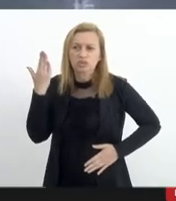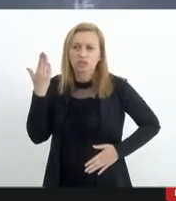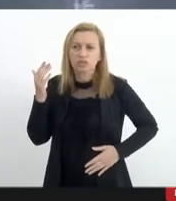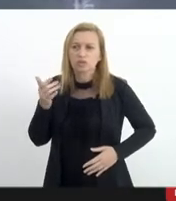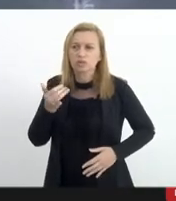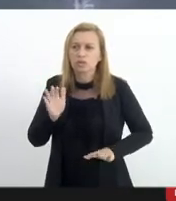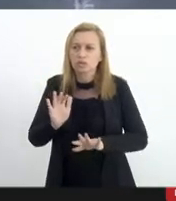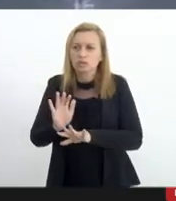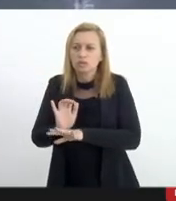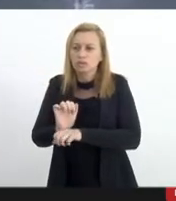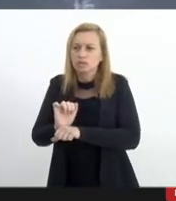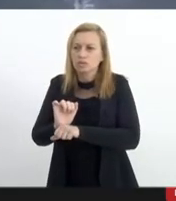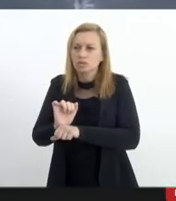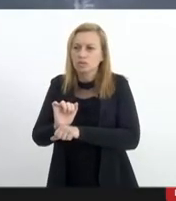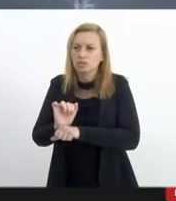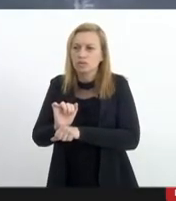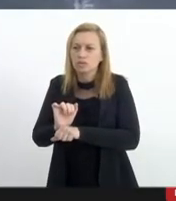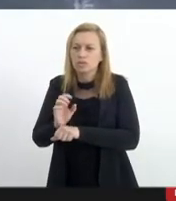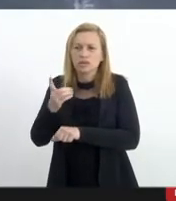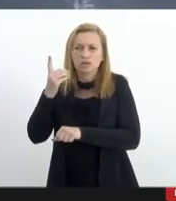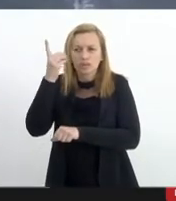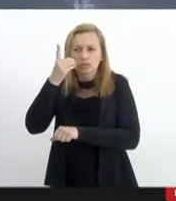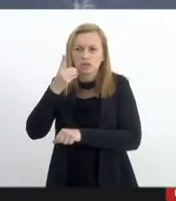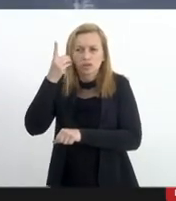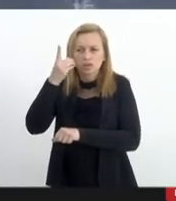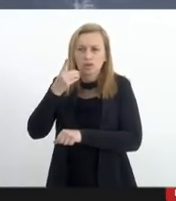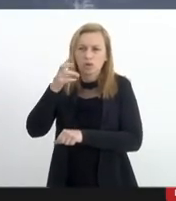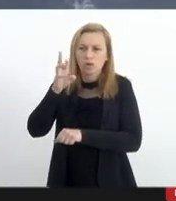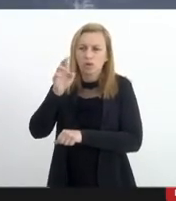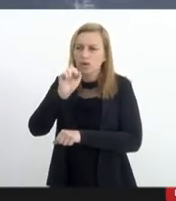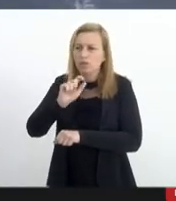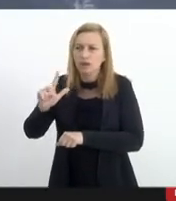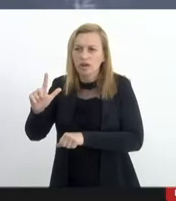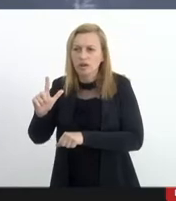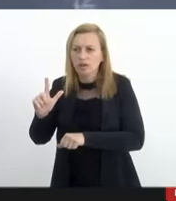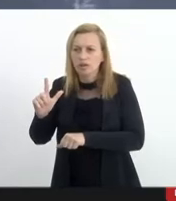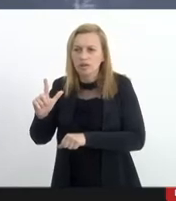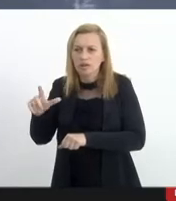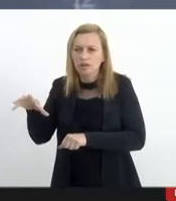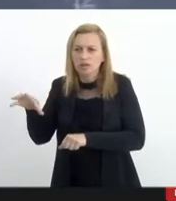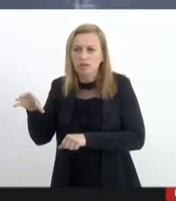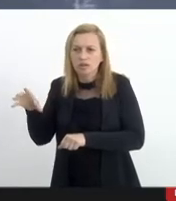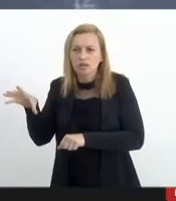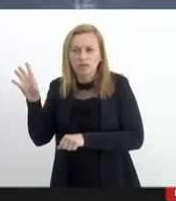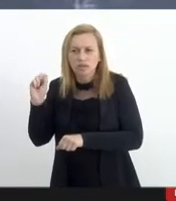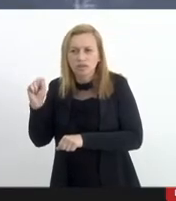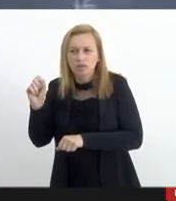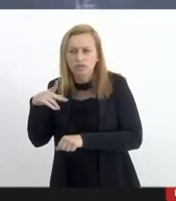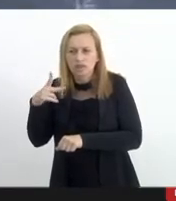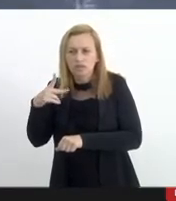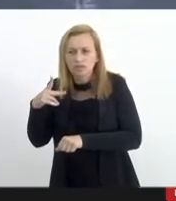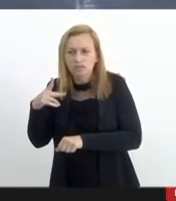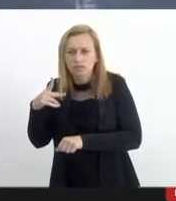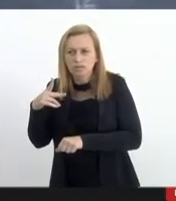opa deputado coronel Salema acho que está mudo estava falando aqui tentando falar